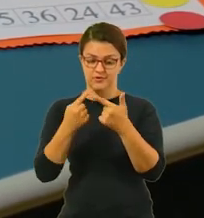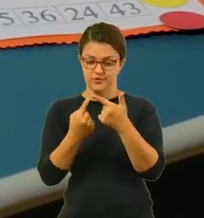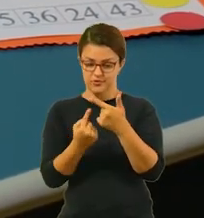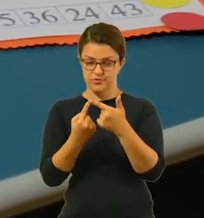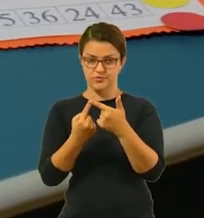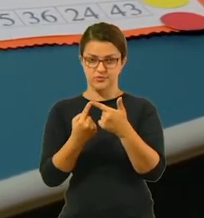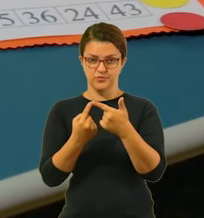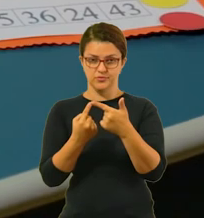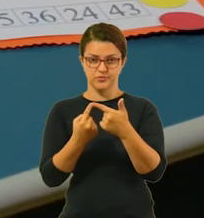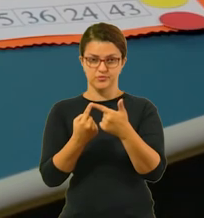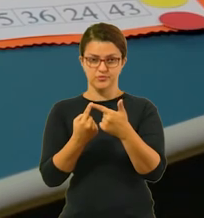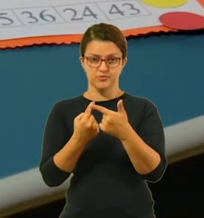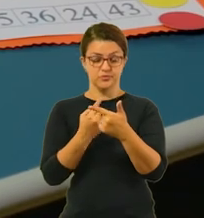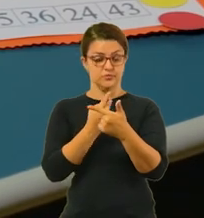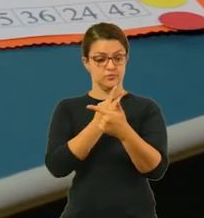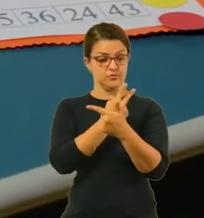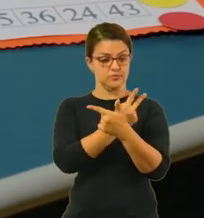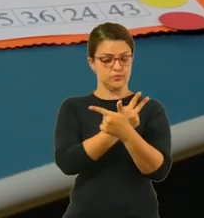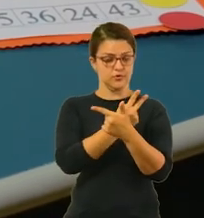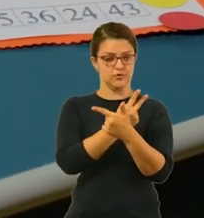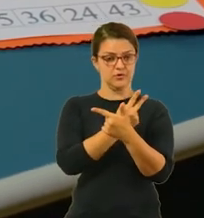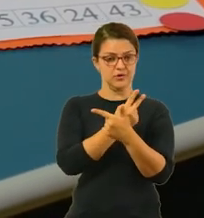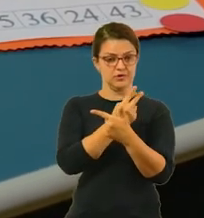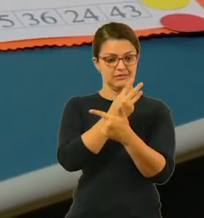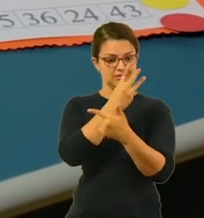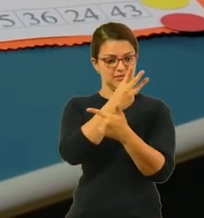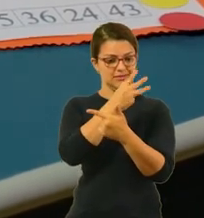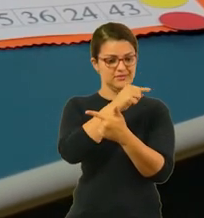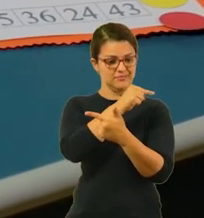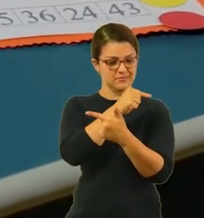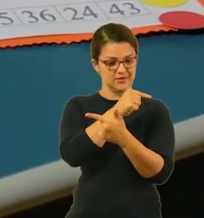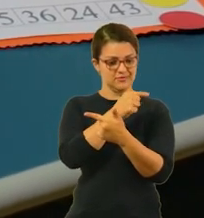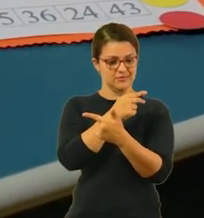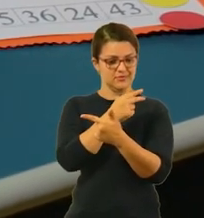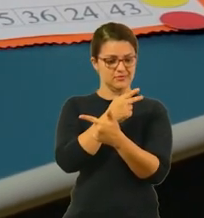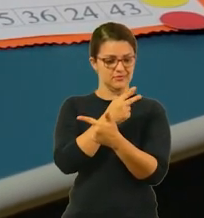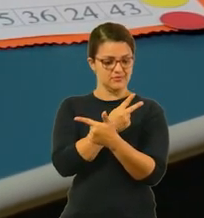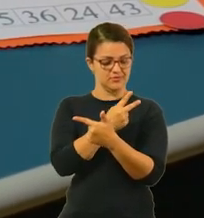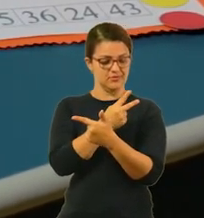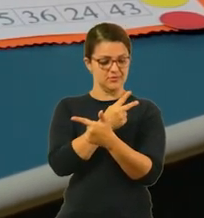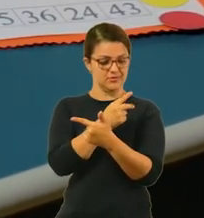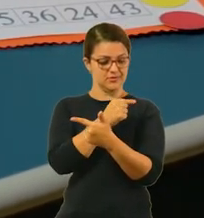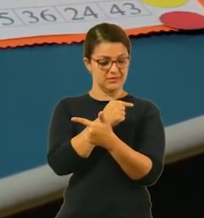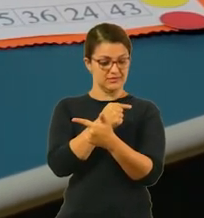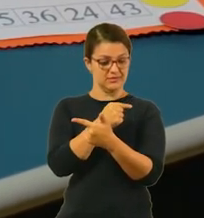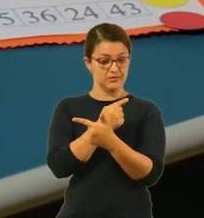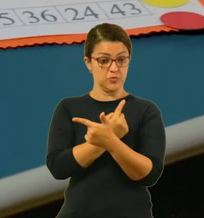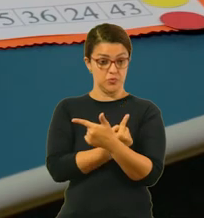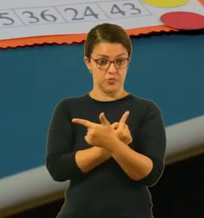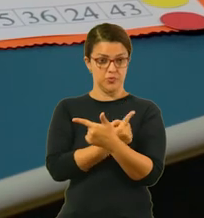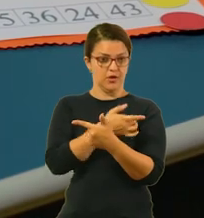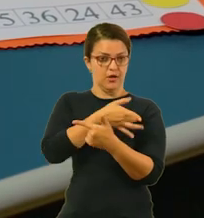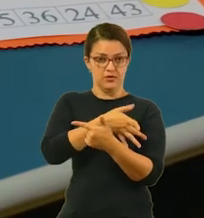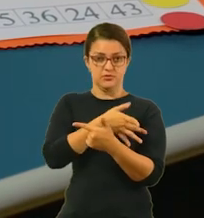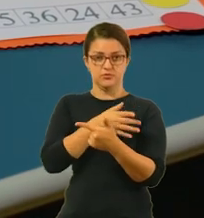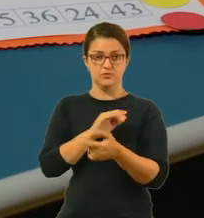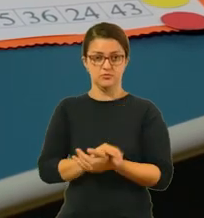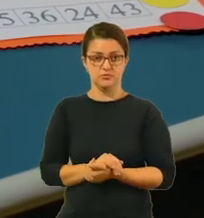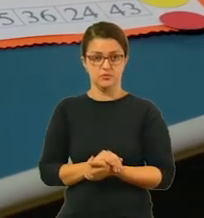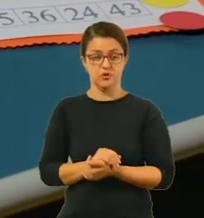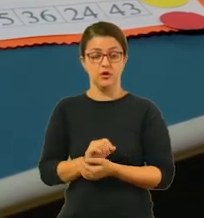é o 2. Então, 3 menos 2, 1. Nessa conta, o resultado dá 21 e o resto é 1.